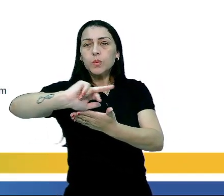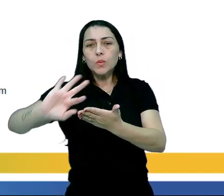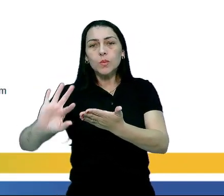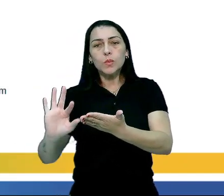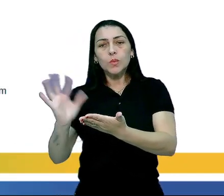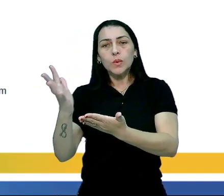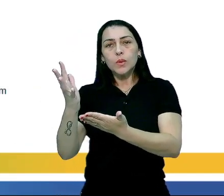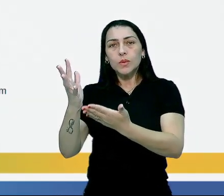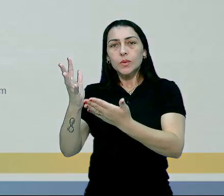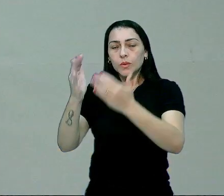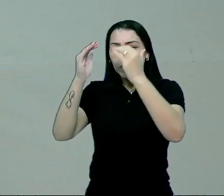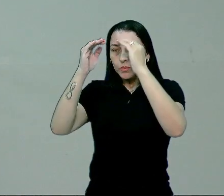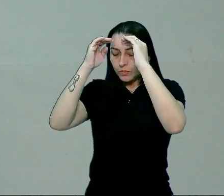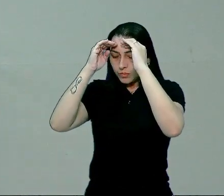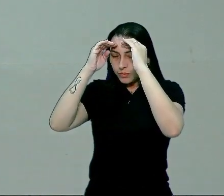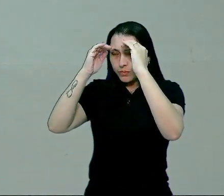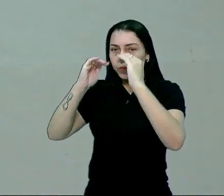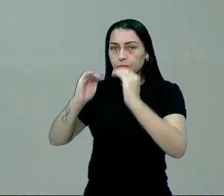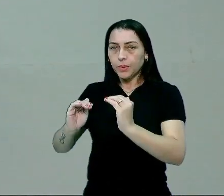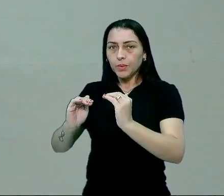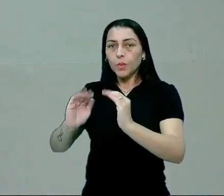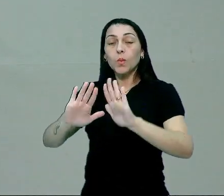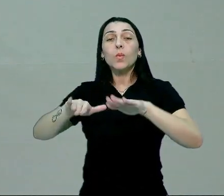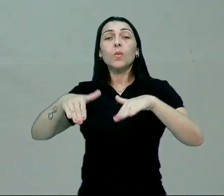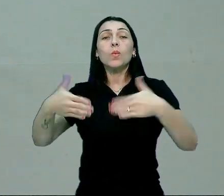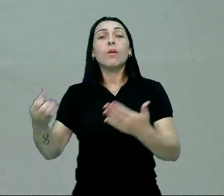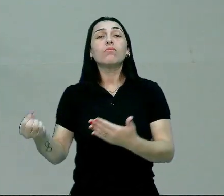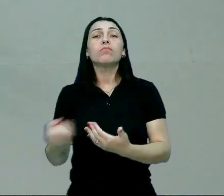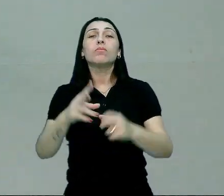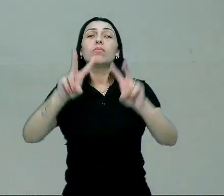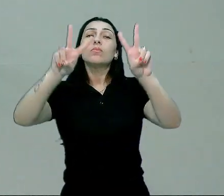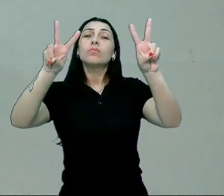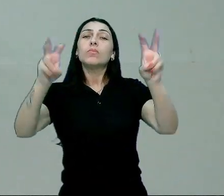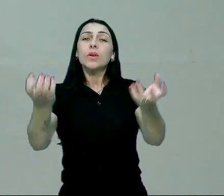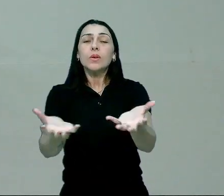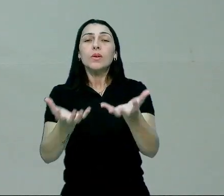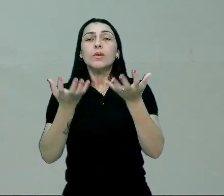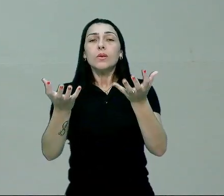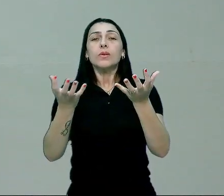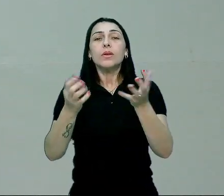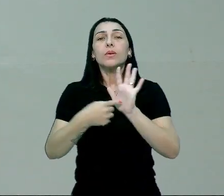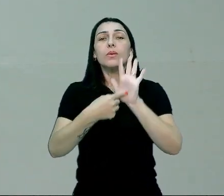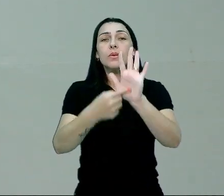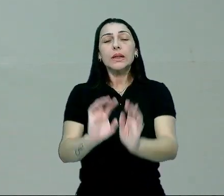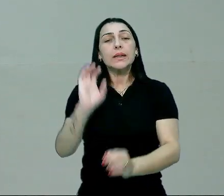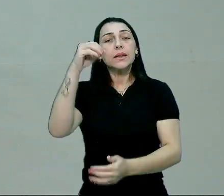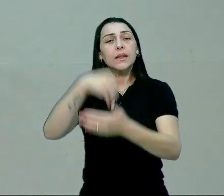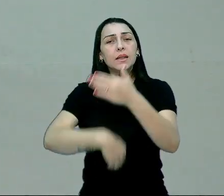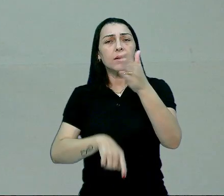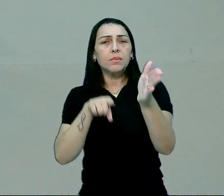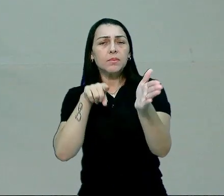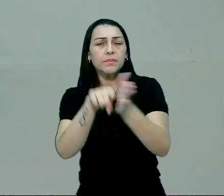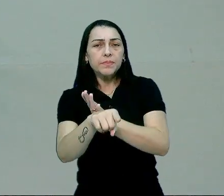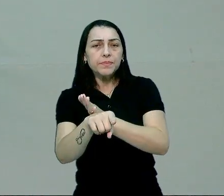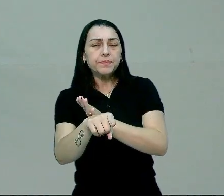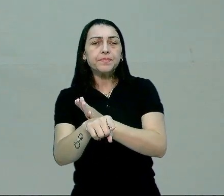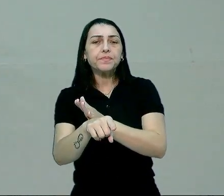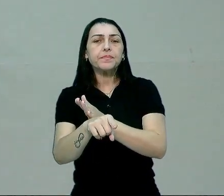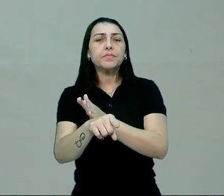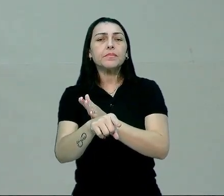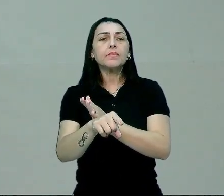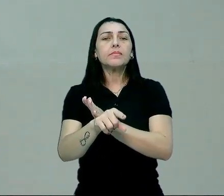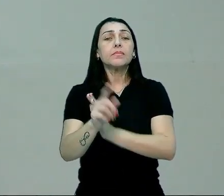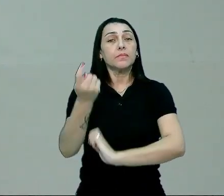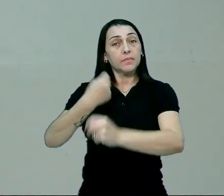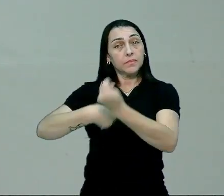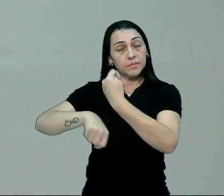motivos de submissão. Qual é o novo tema que eu quero trabalhar com vocês dentro dessa questão? Na obra